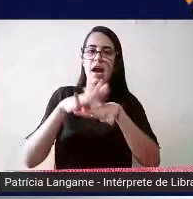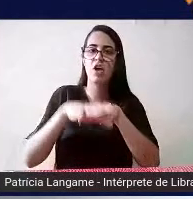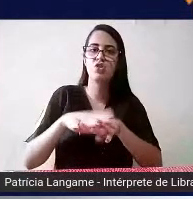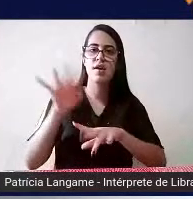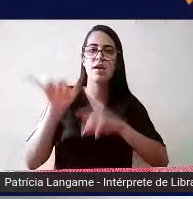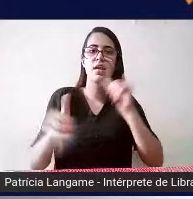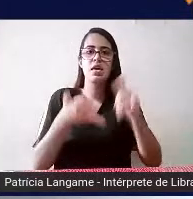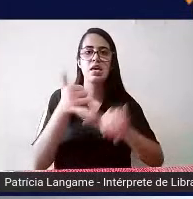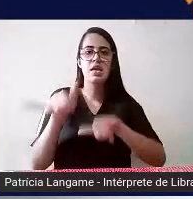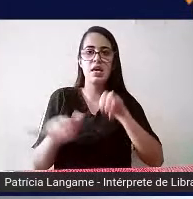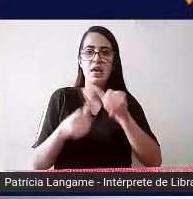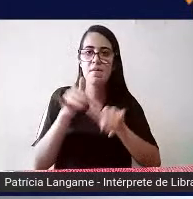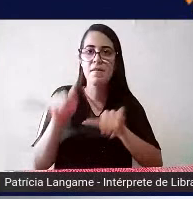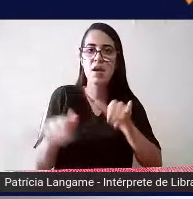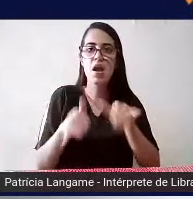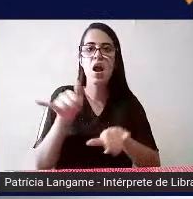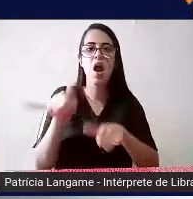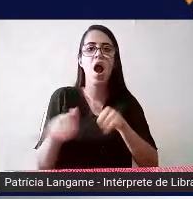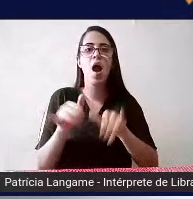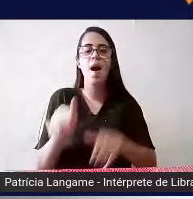exemplo grafia química